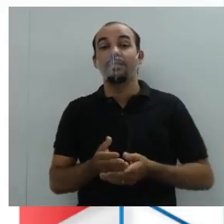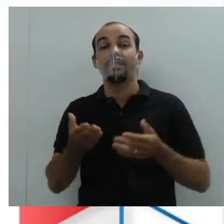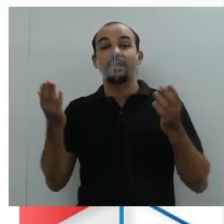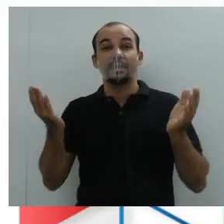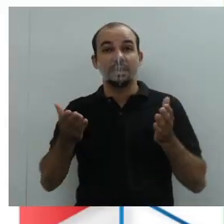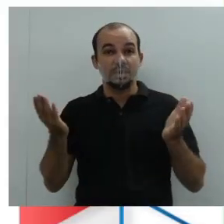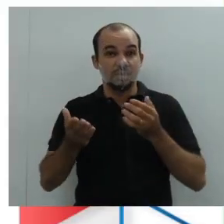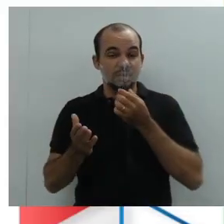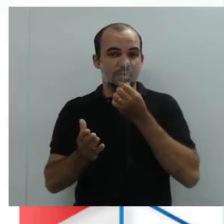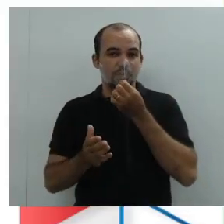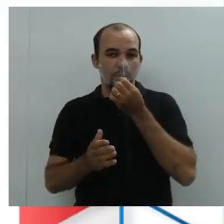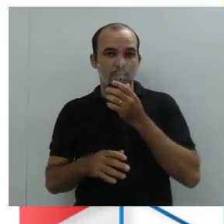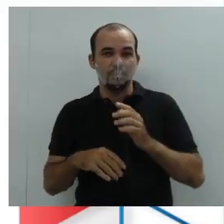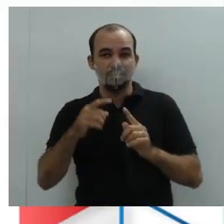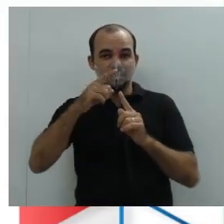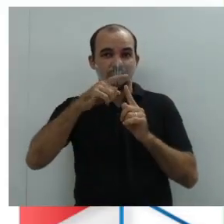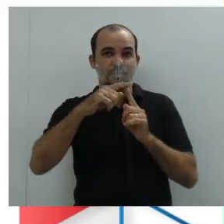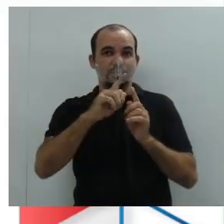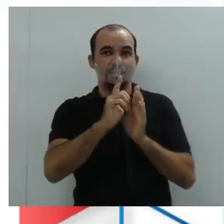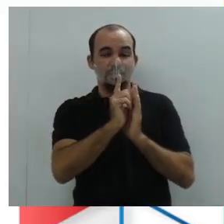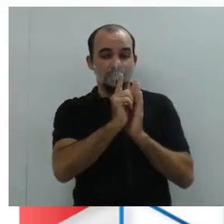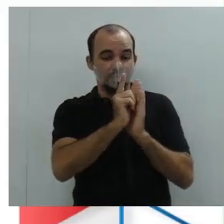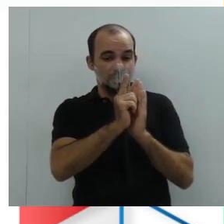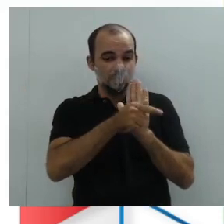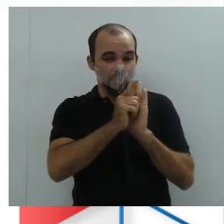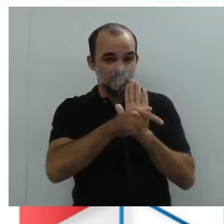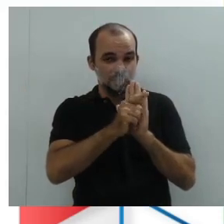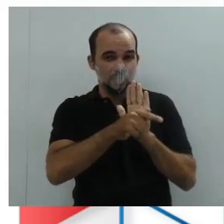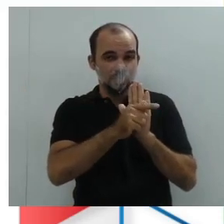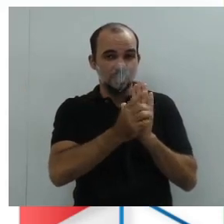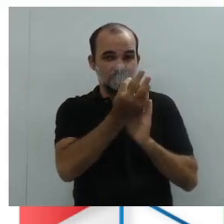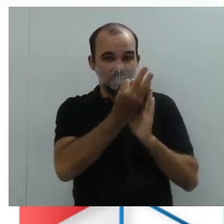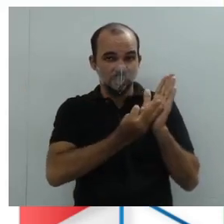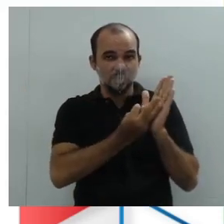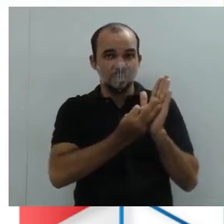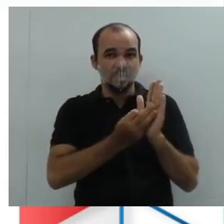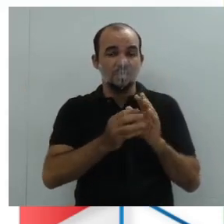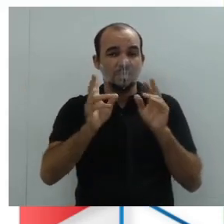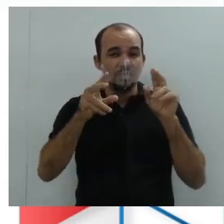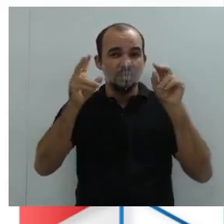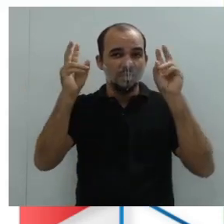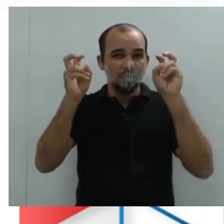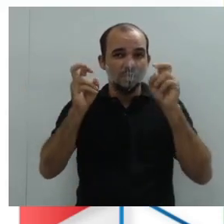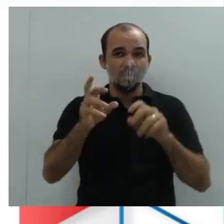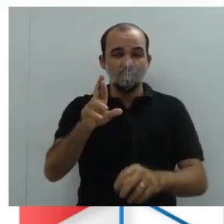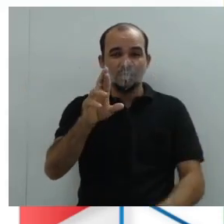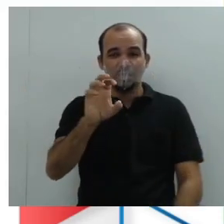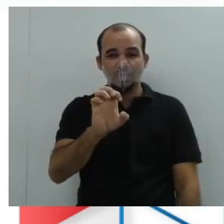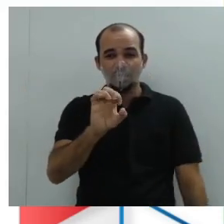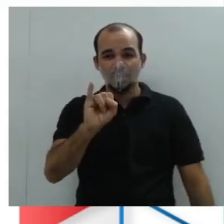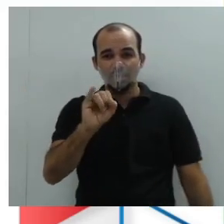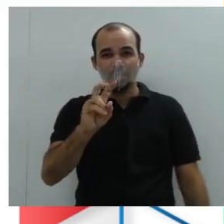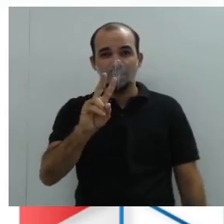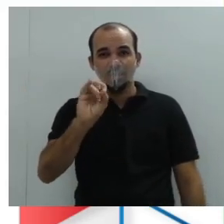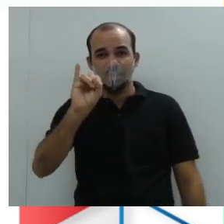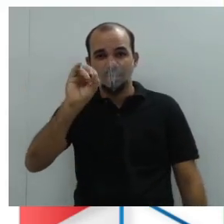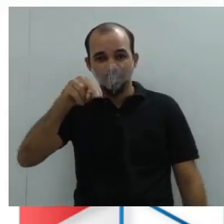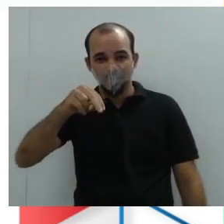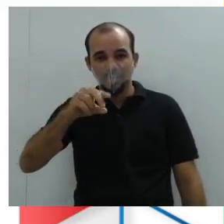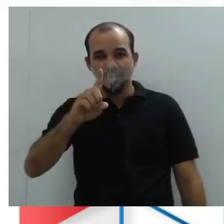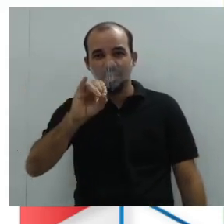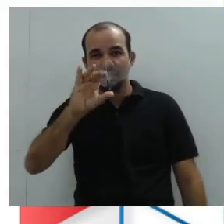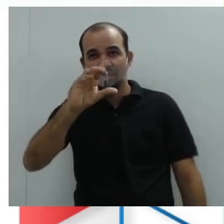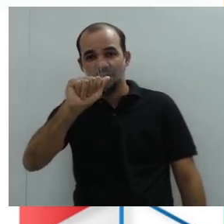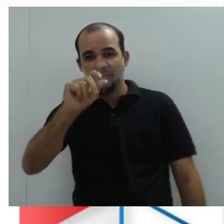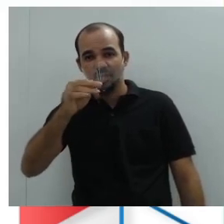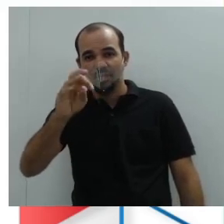sobre esse gênero textual que a gente vai estudar hoje. Mas antes, vamos relembrar o que é um gênero textual, né? A gente